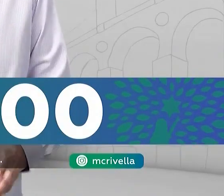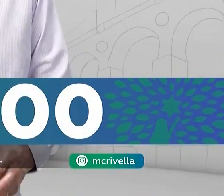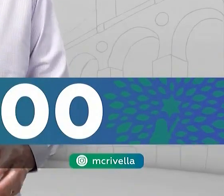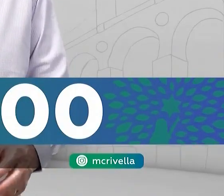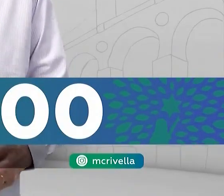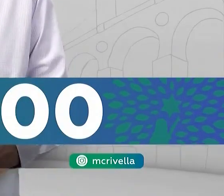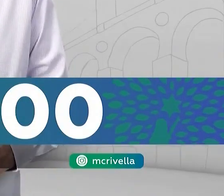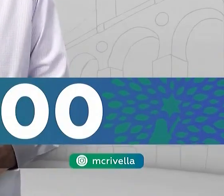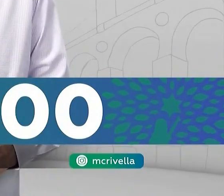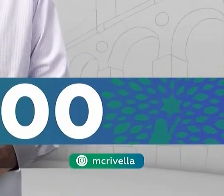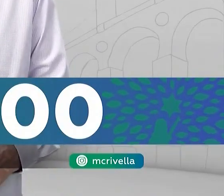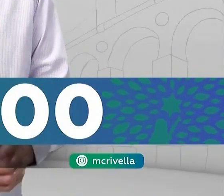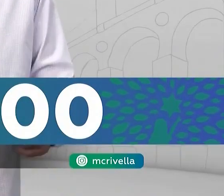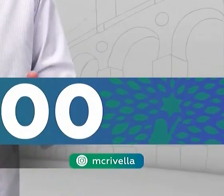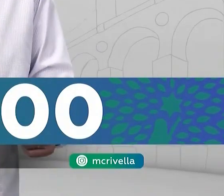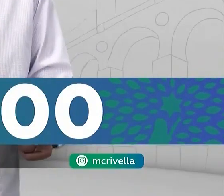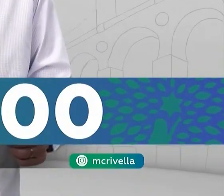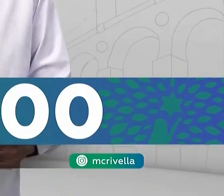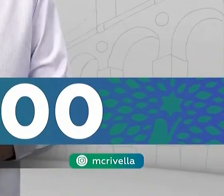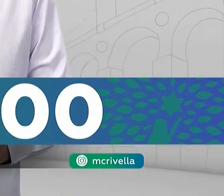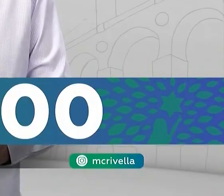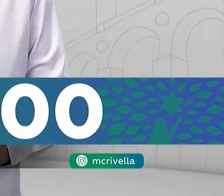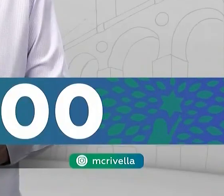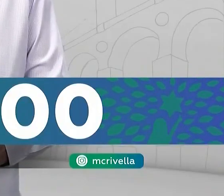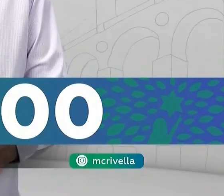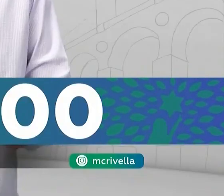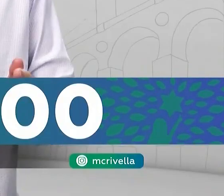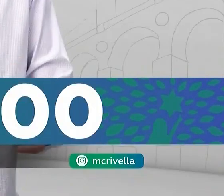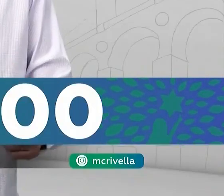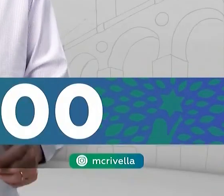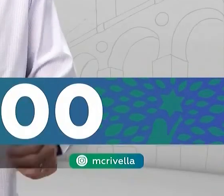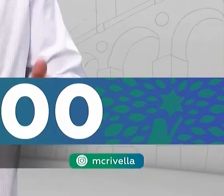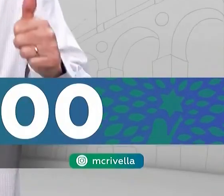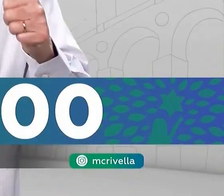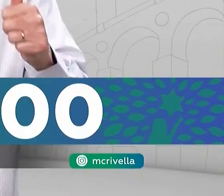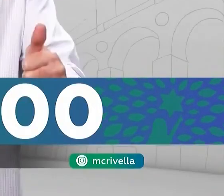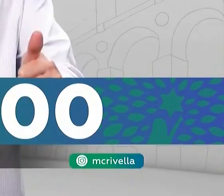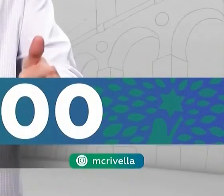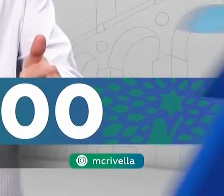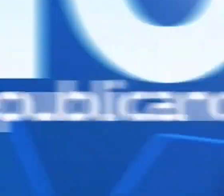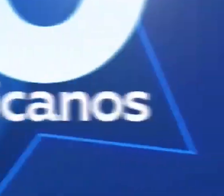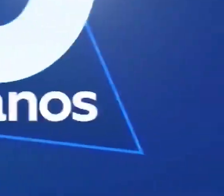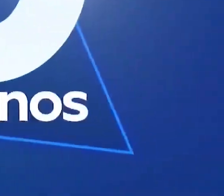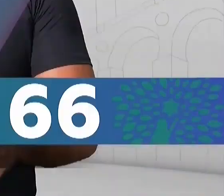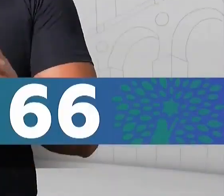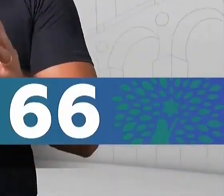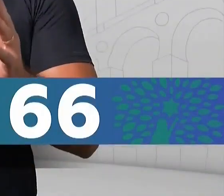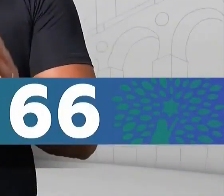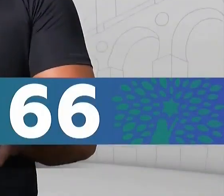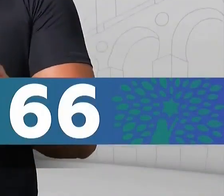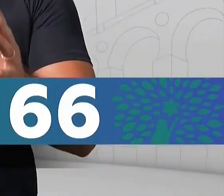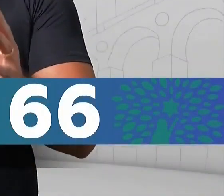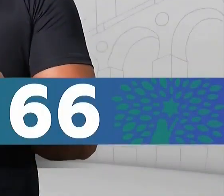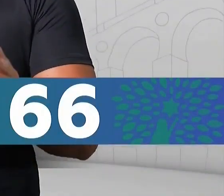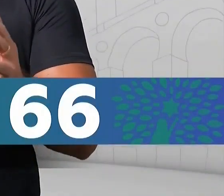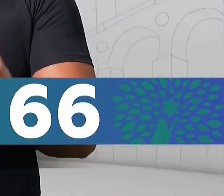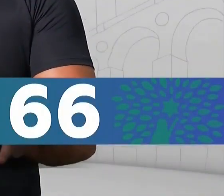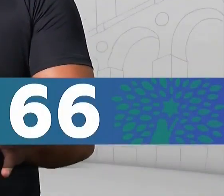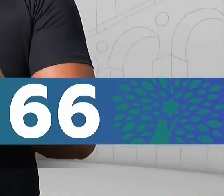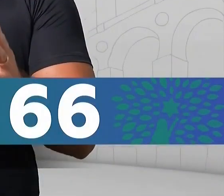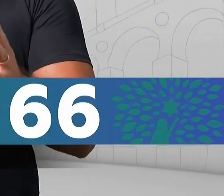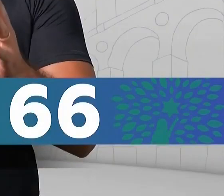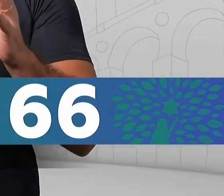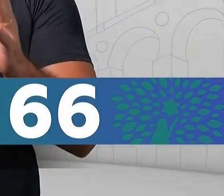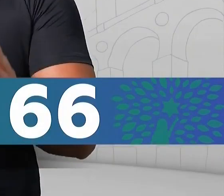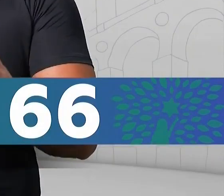imposto de renda. Veja mais detalhes no meu site. Para Federal, vote Crivella. Vote Mil vai arrebentar. Combato ao comunismo e a corrupção em